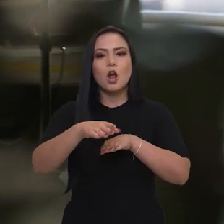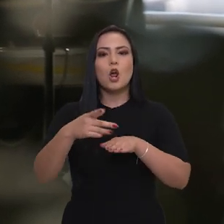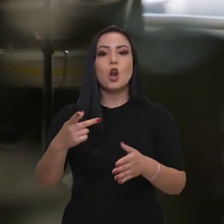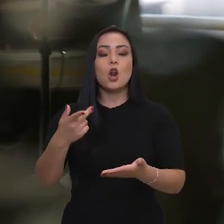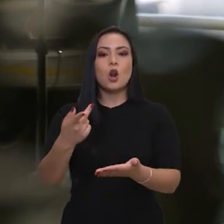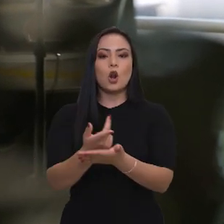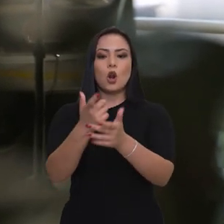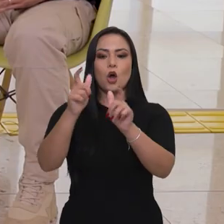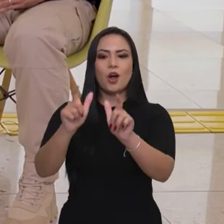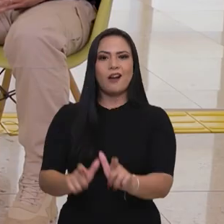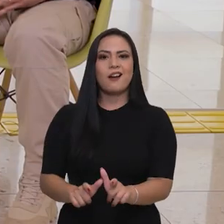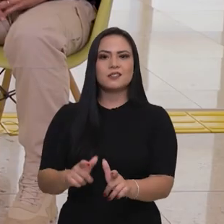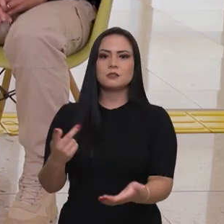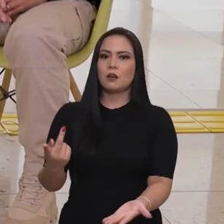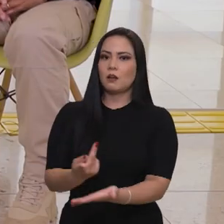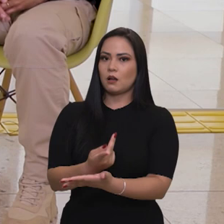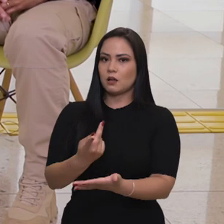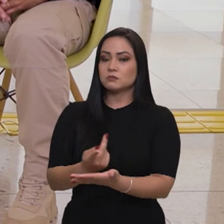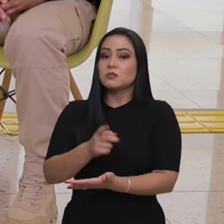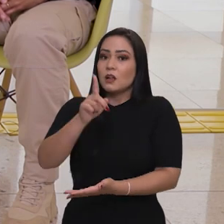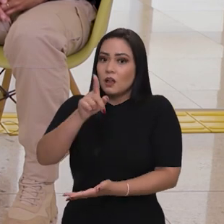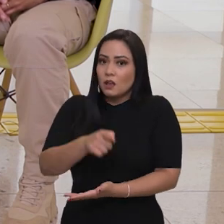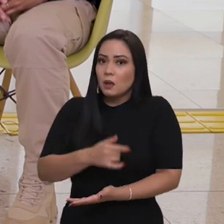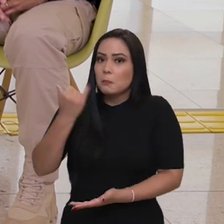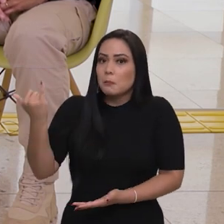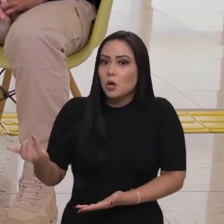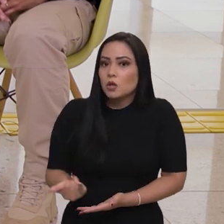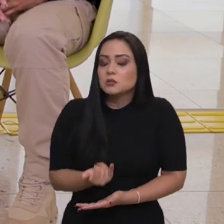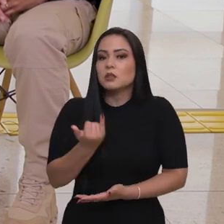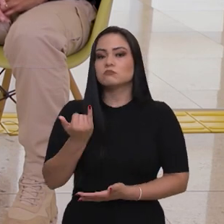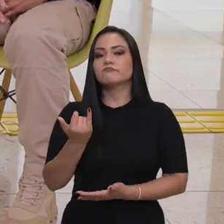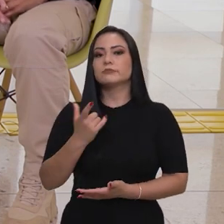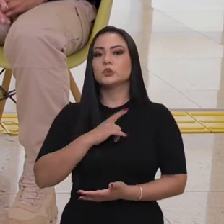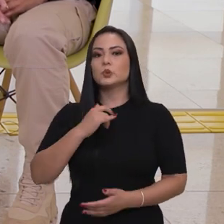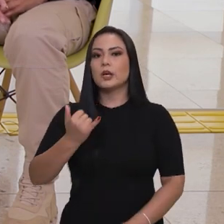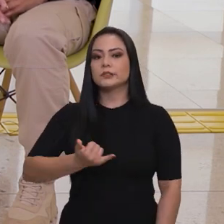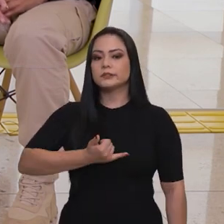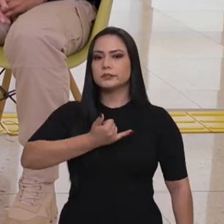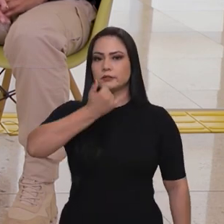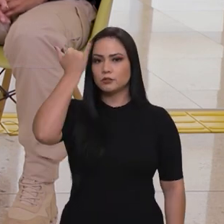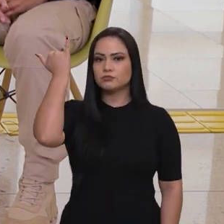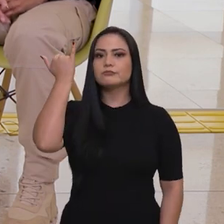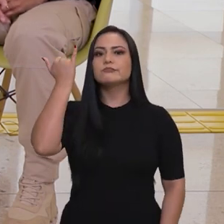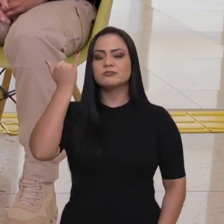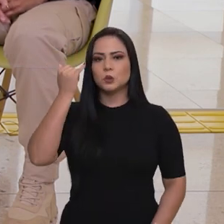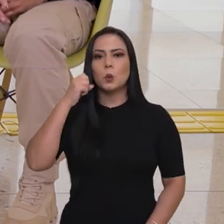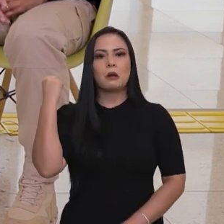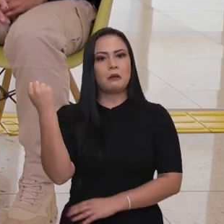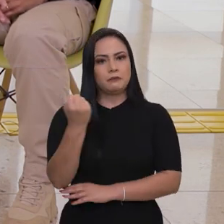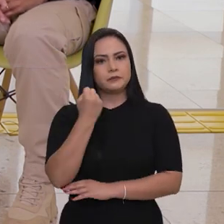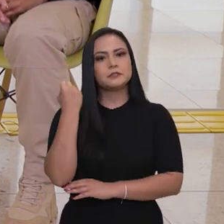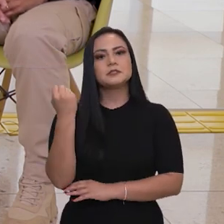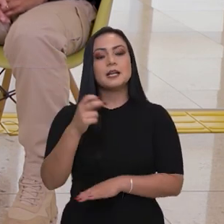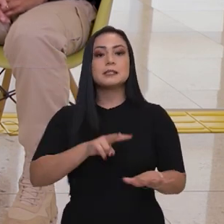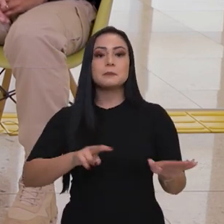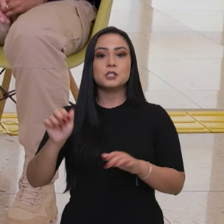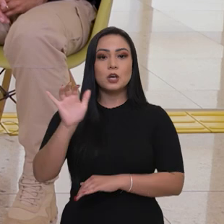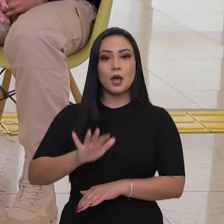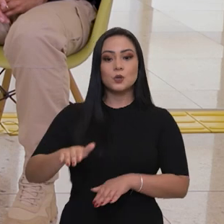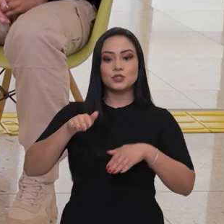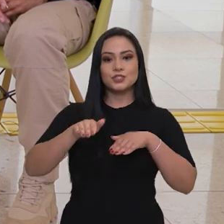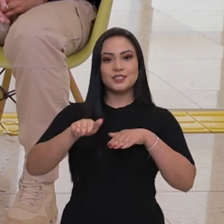importantes dos acidentes com maior gravidade. E a Semana Nacional de Trânsito desse ano